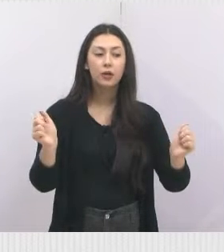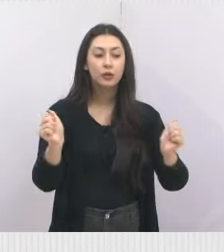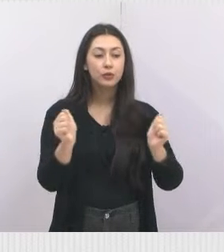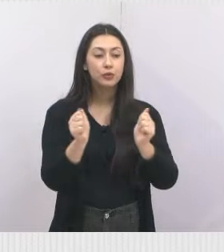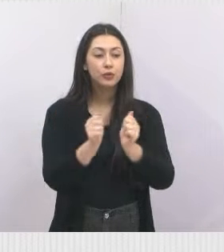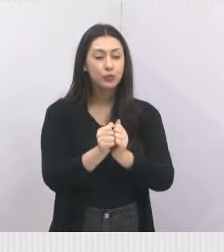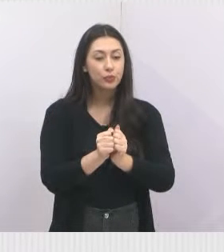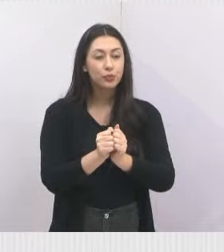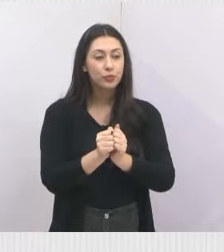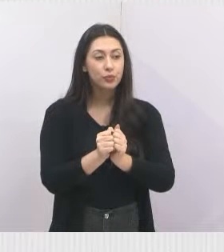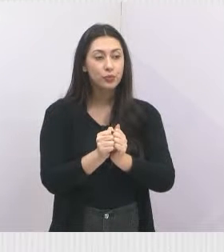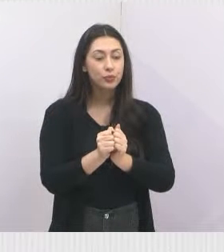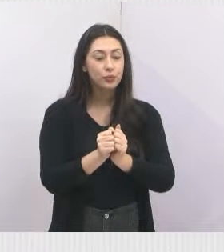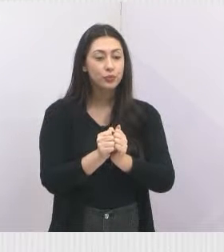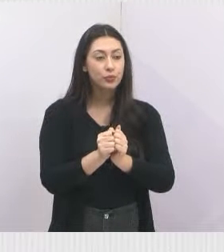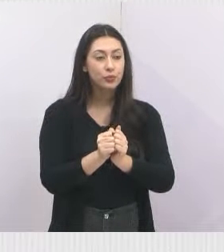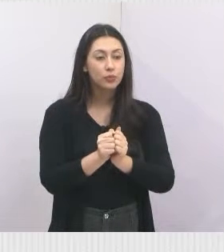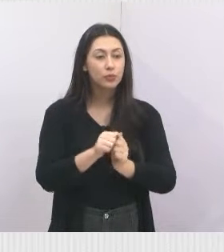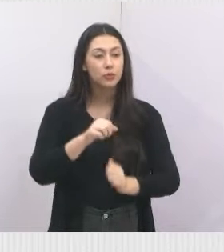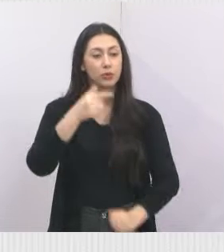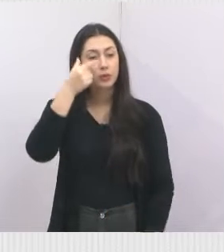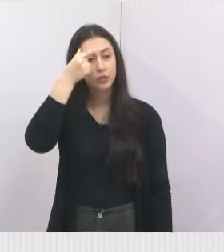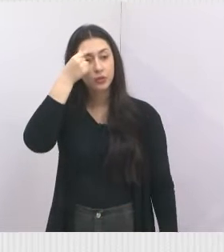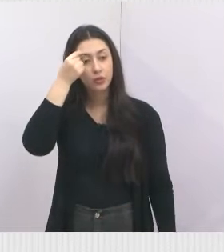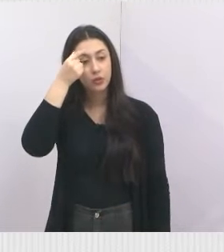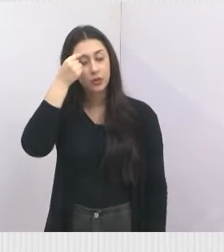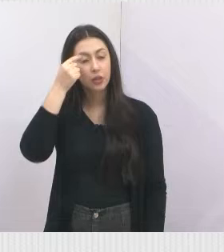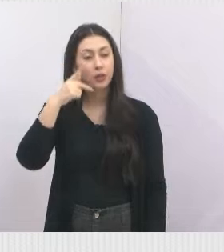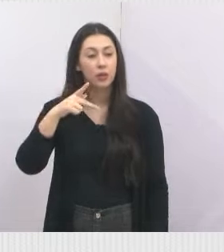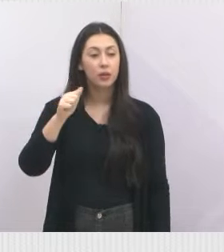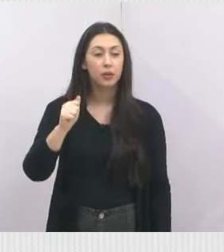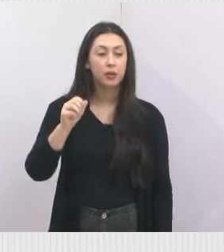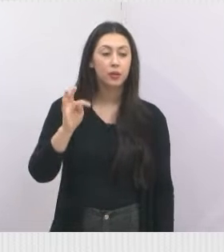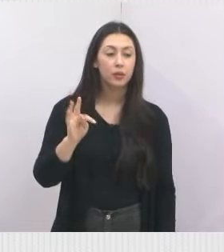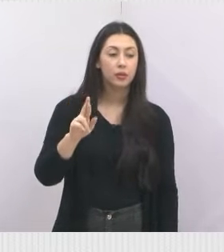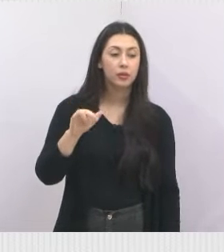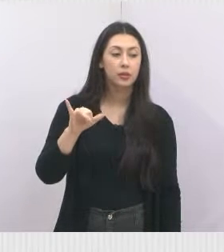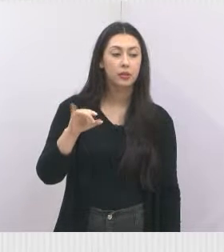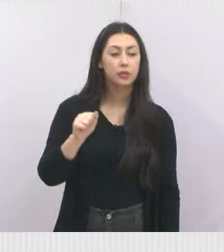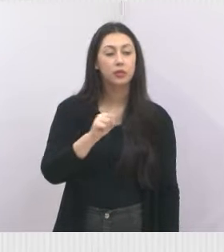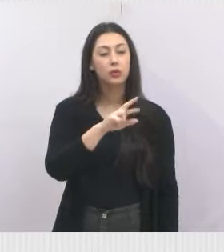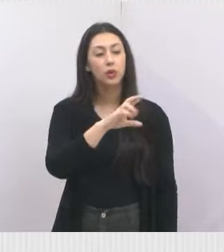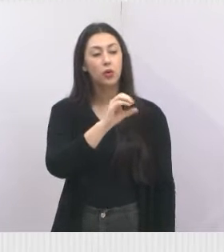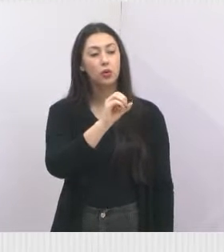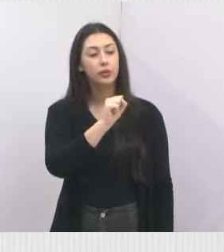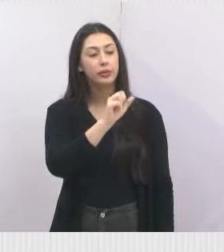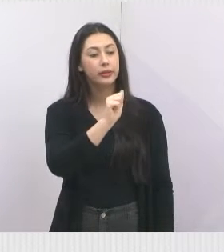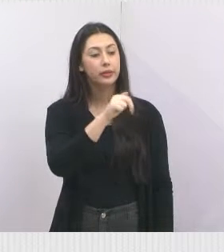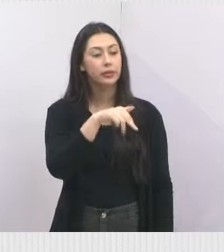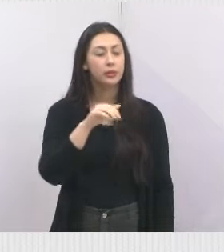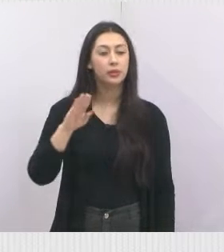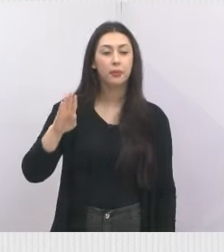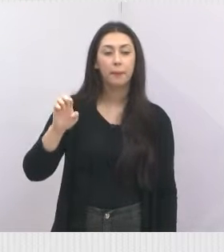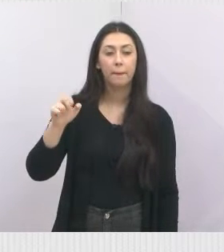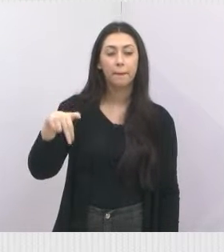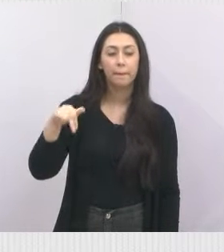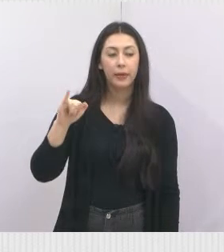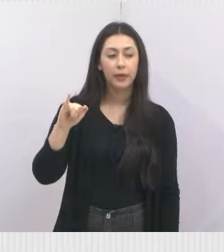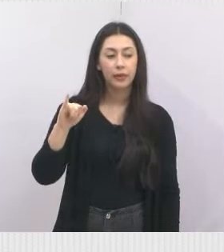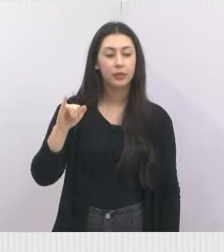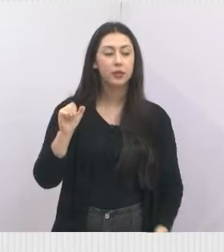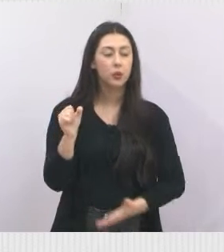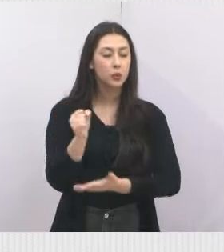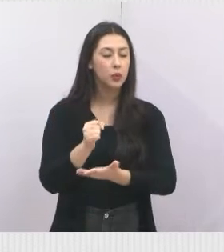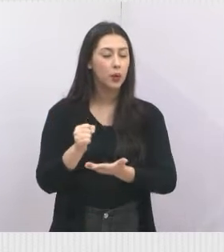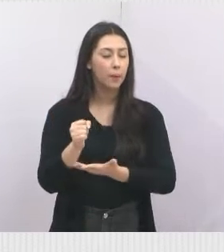o Digara, a Patrícia, a Girlânia, a doutora Rosana, a Bene, do Fundo